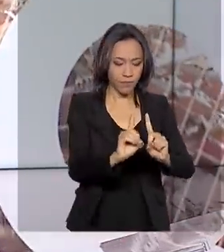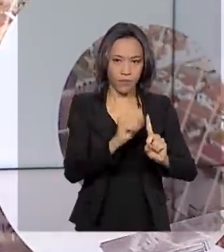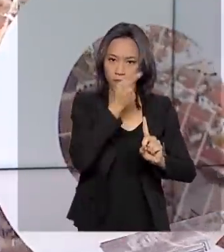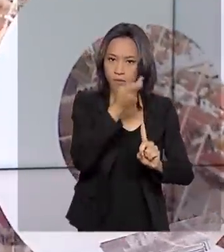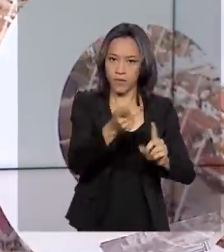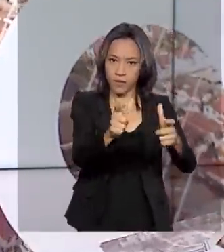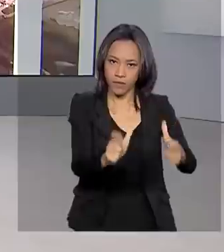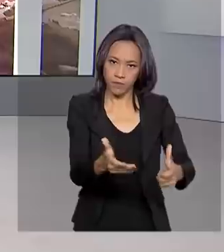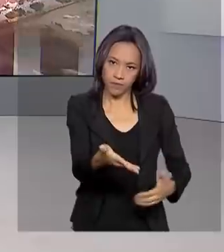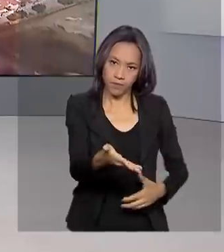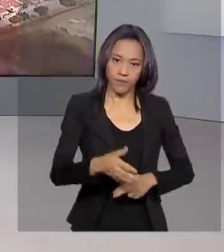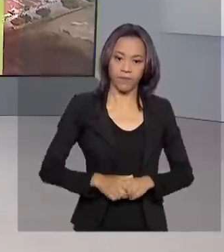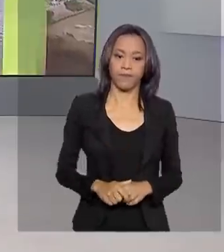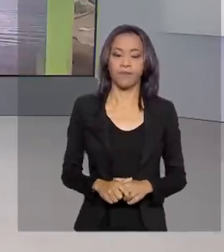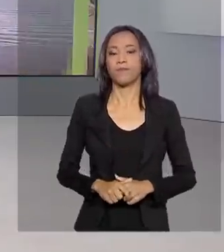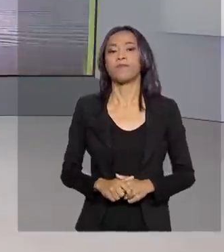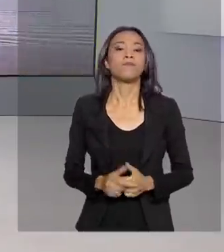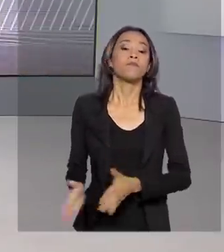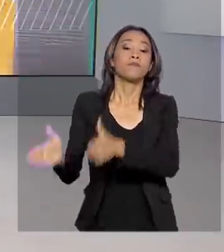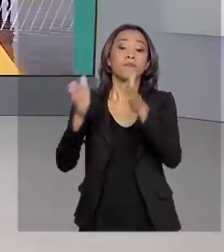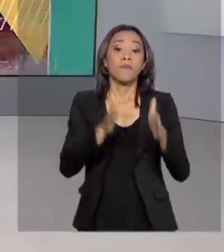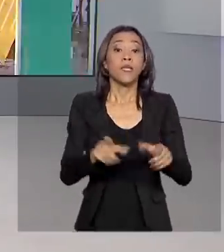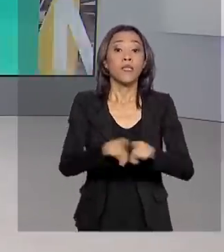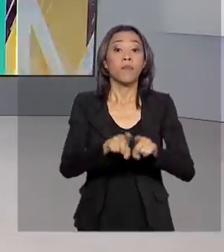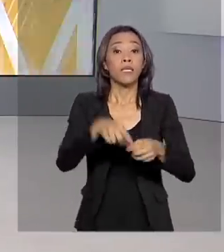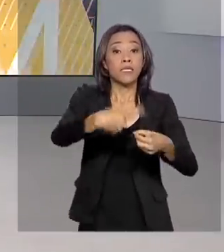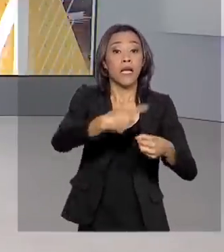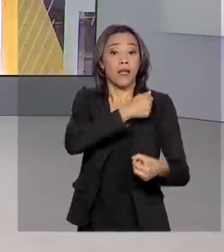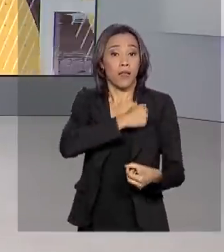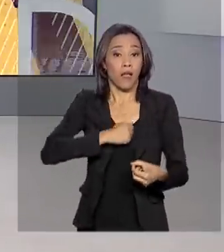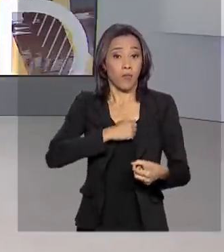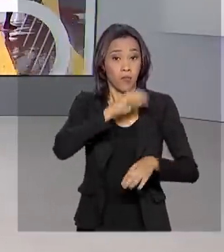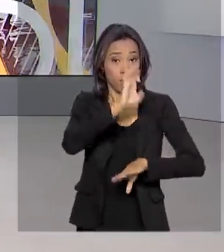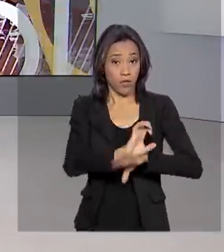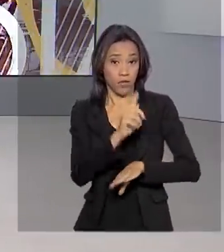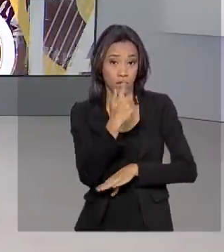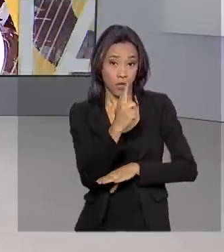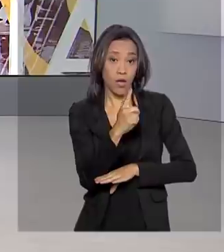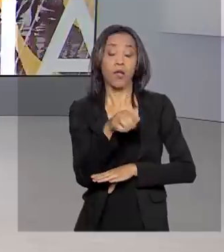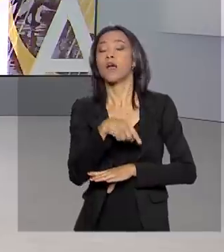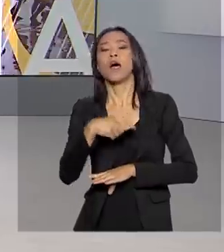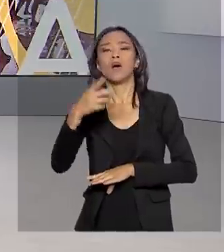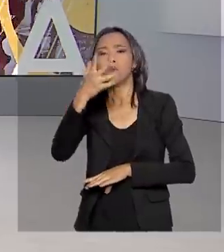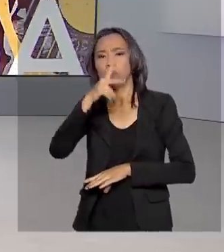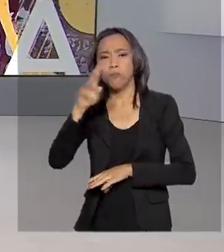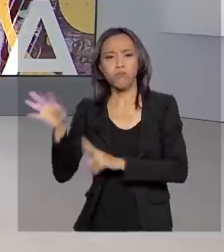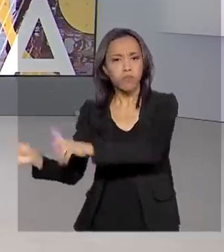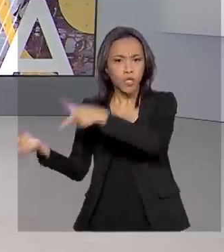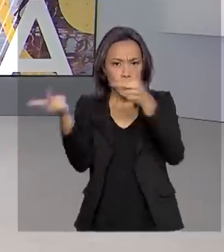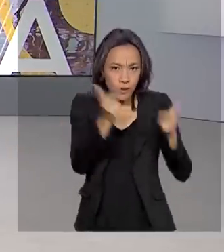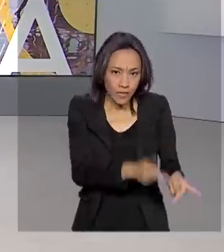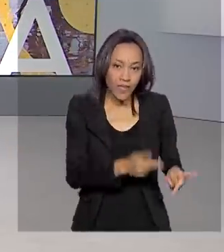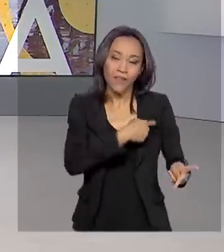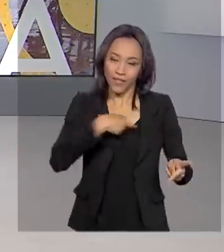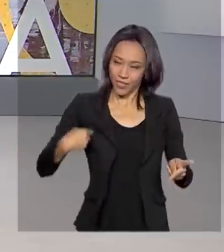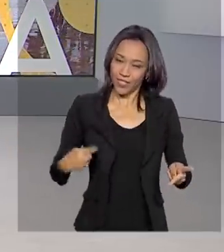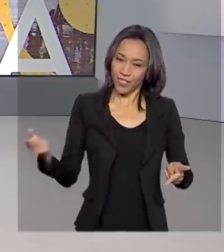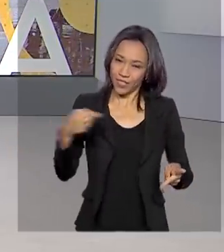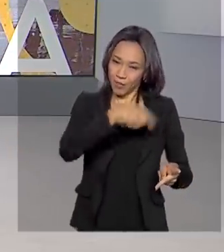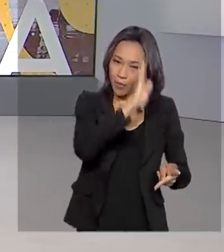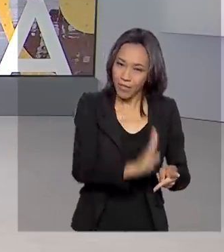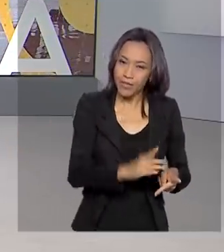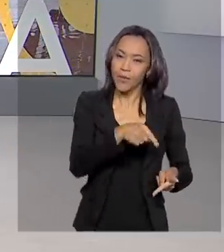Operação Acolhida. E em Anápolis, os brasileiros repatriados e os envolvidos na missão Regresso à Pátria